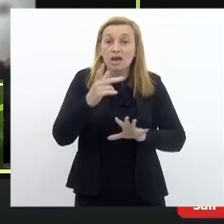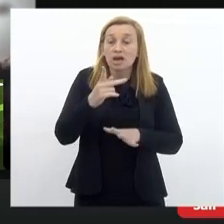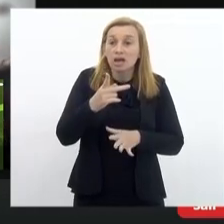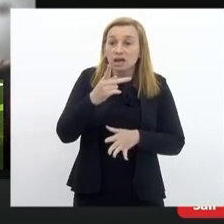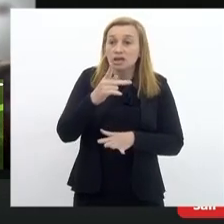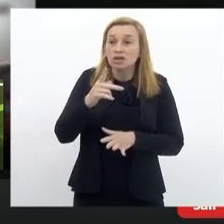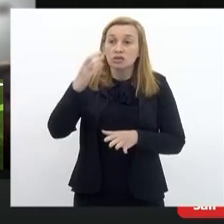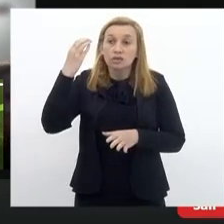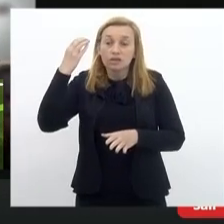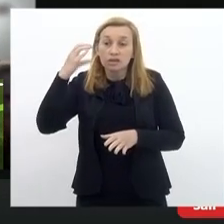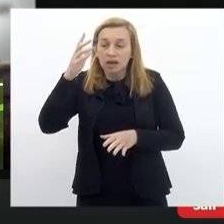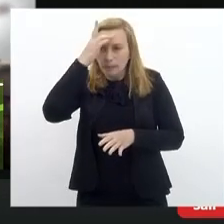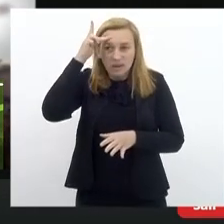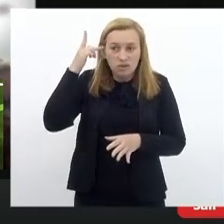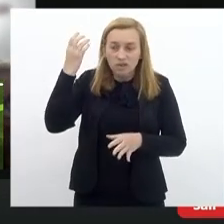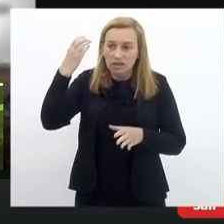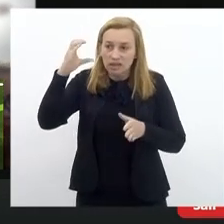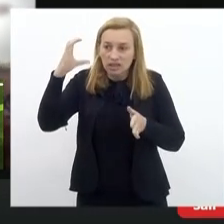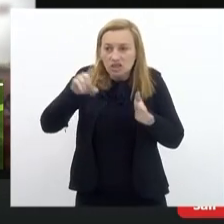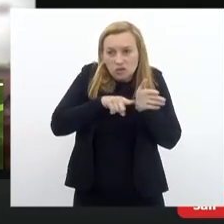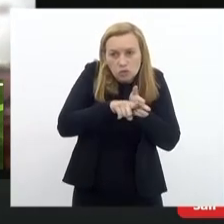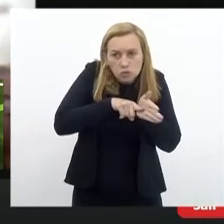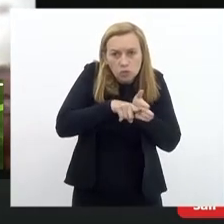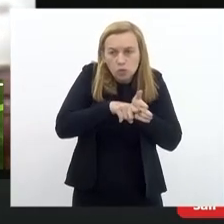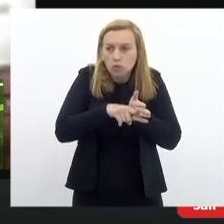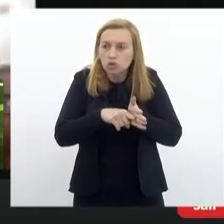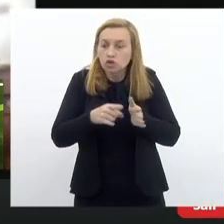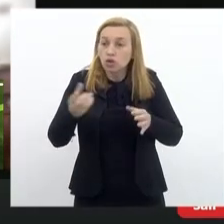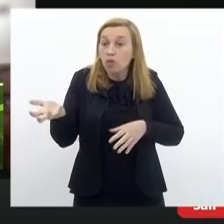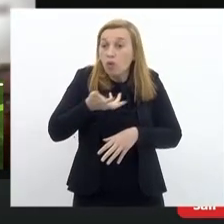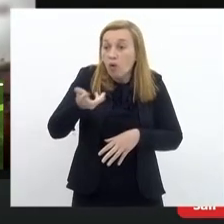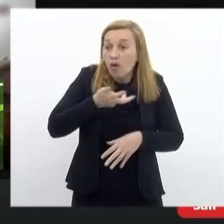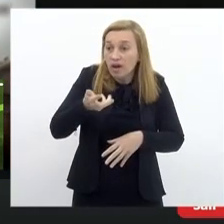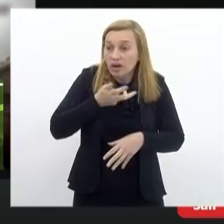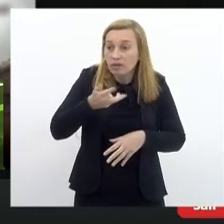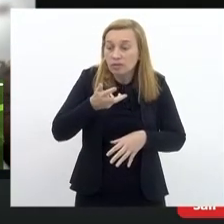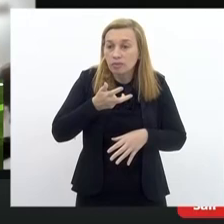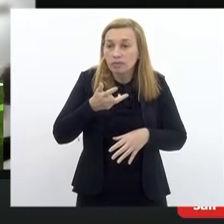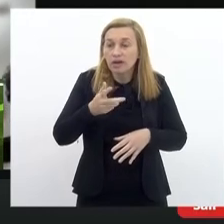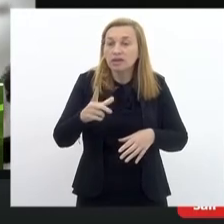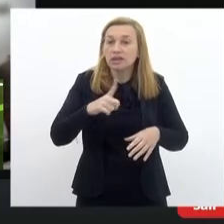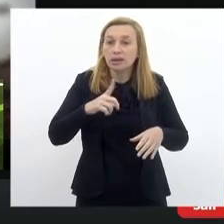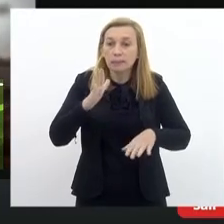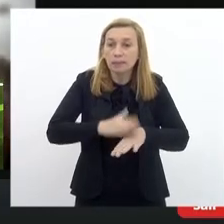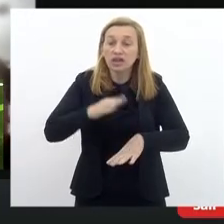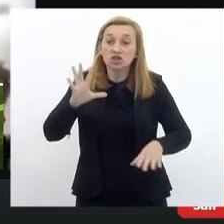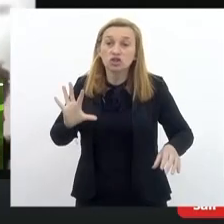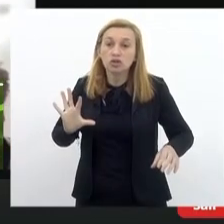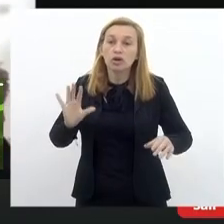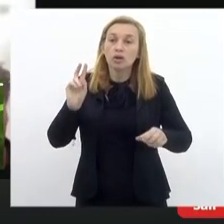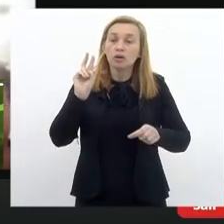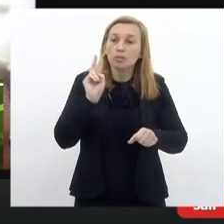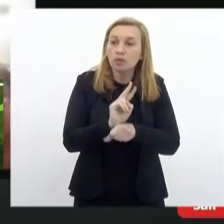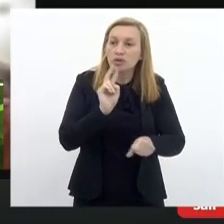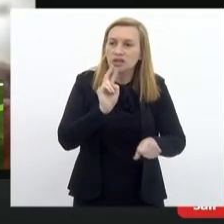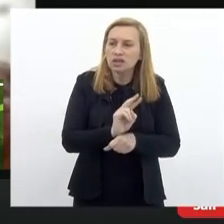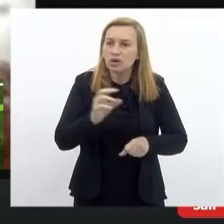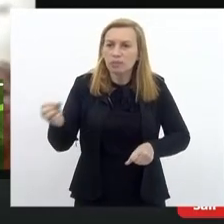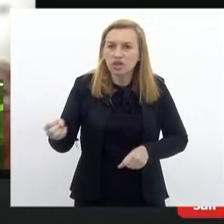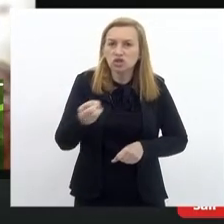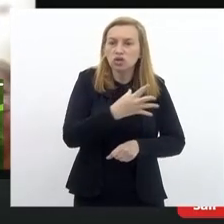para que aumente é a proteção das vacinas para essas duas novas cepas. Então, pensar 2022